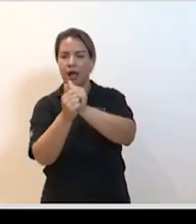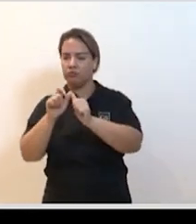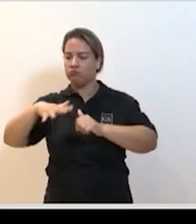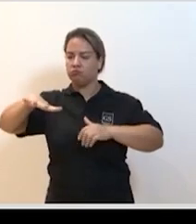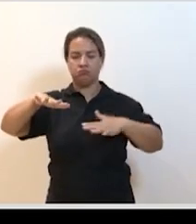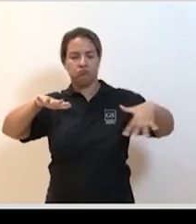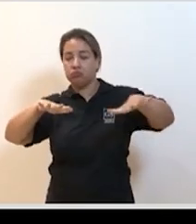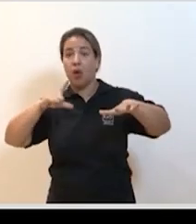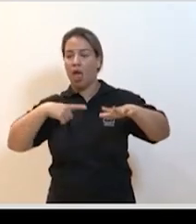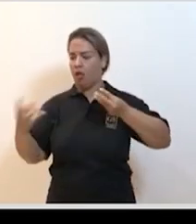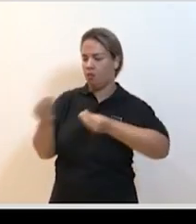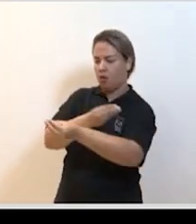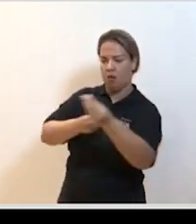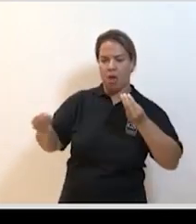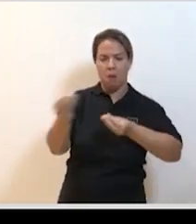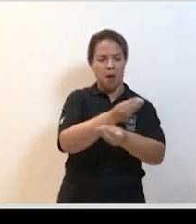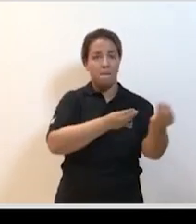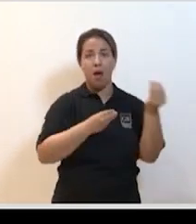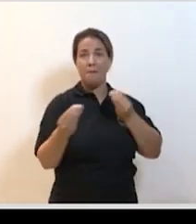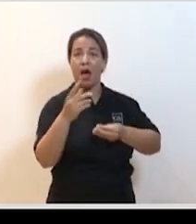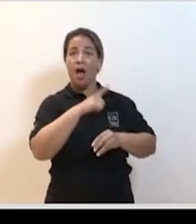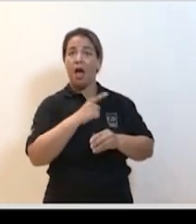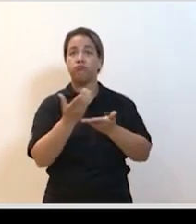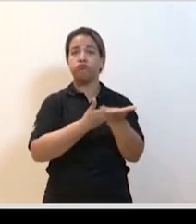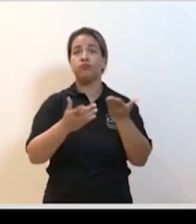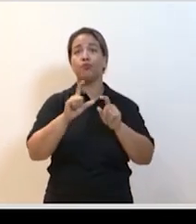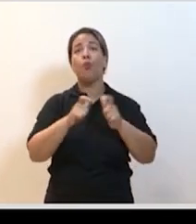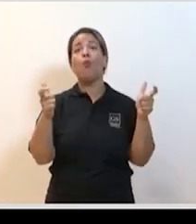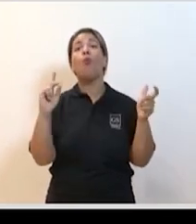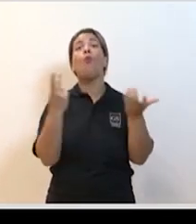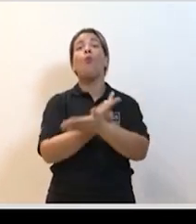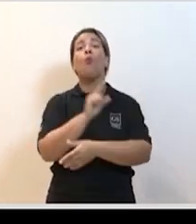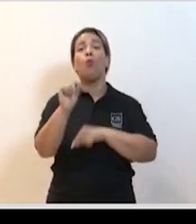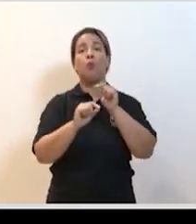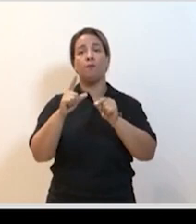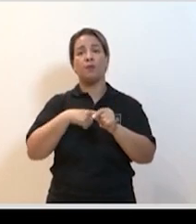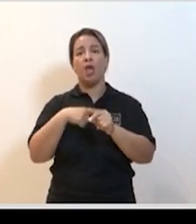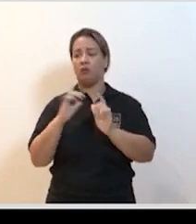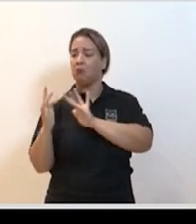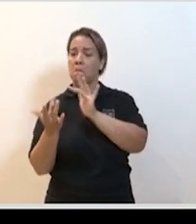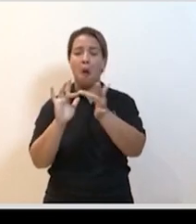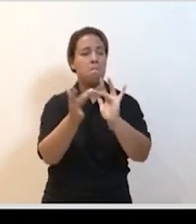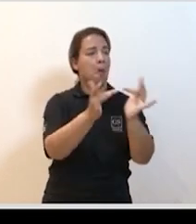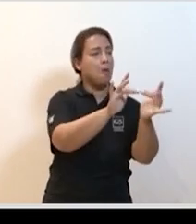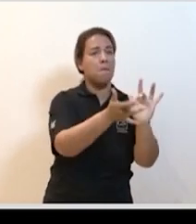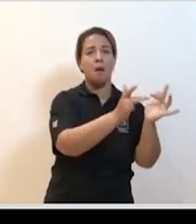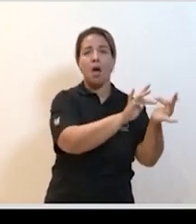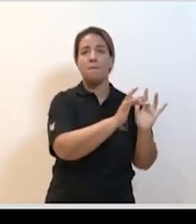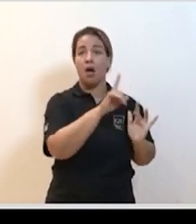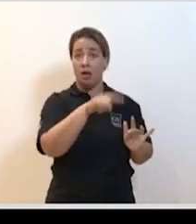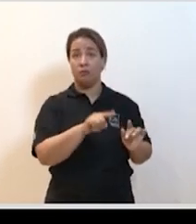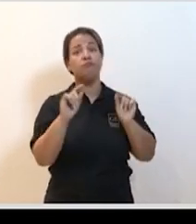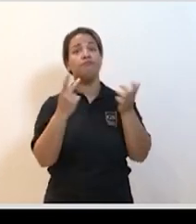de mistura entre seres vivos, que acaba propiciando, na maior das vezes, esse contato entre diversas espécies. E isso